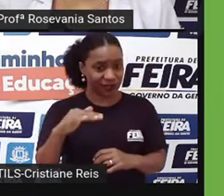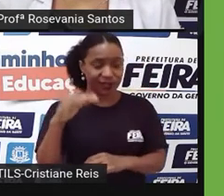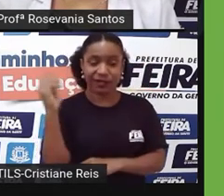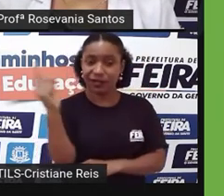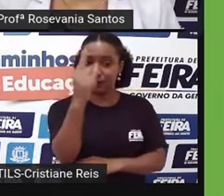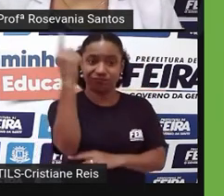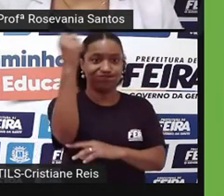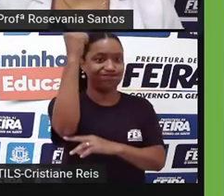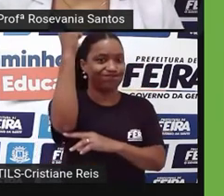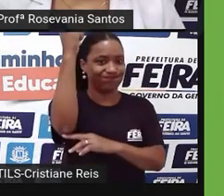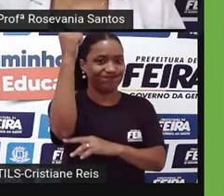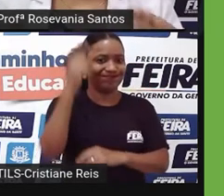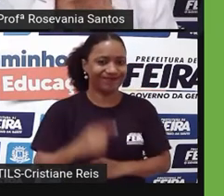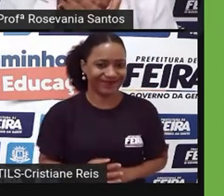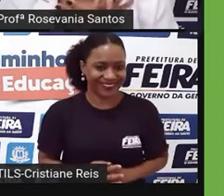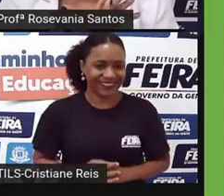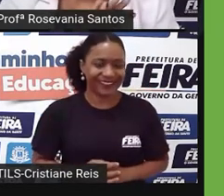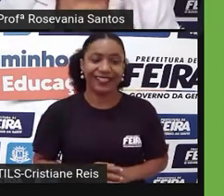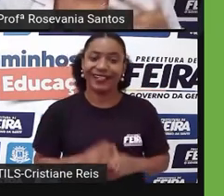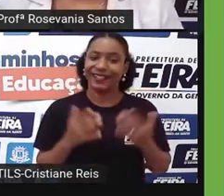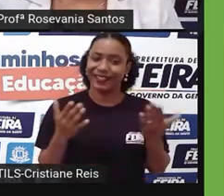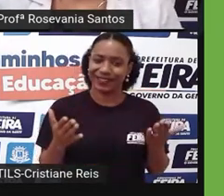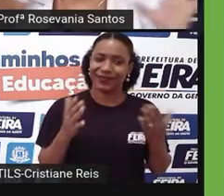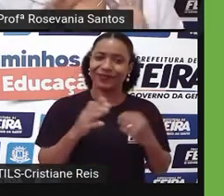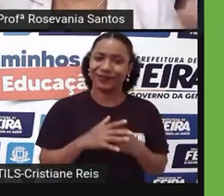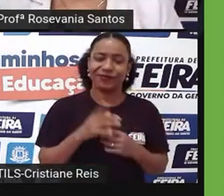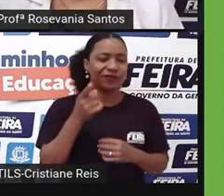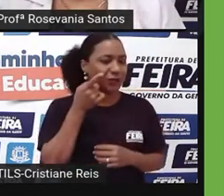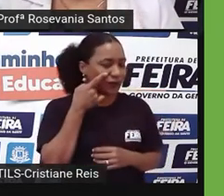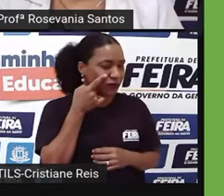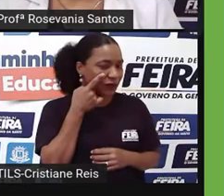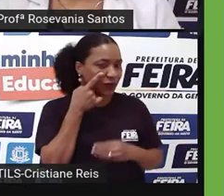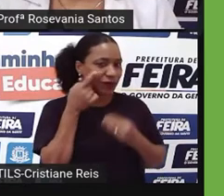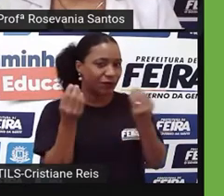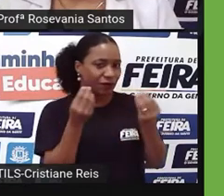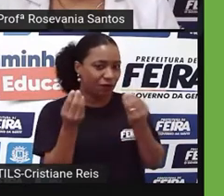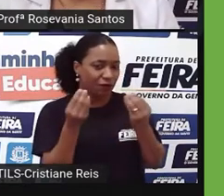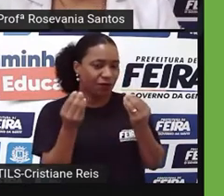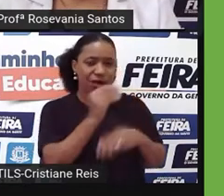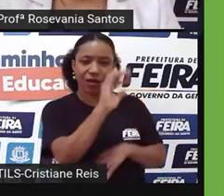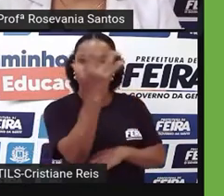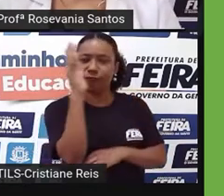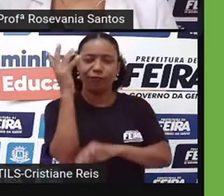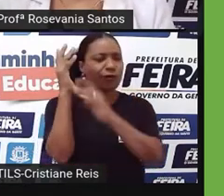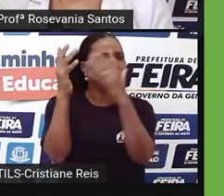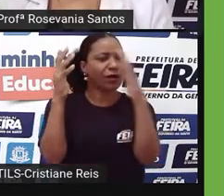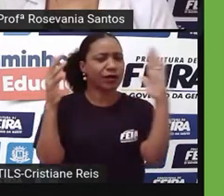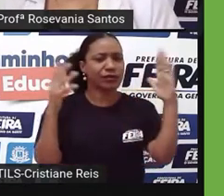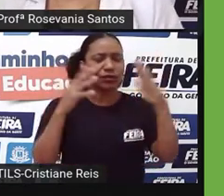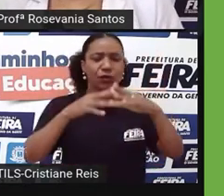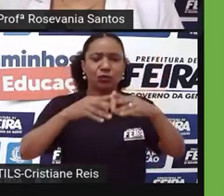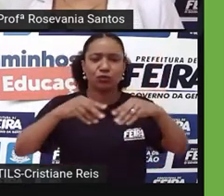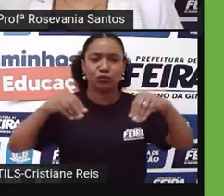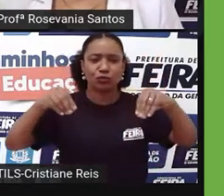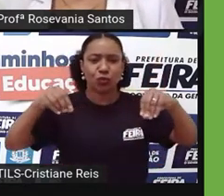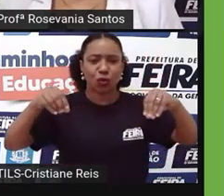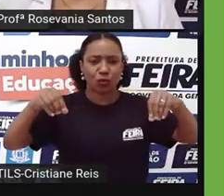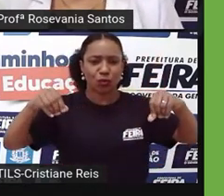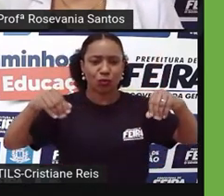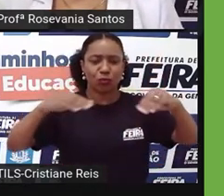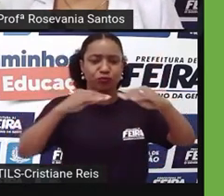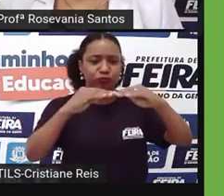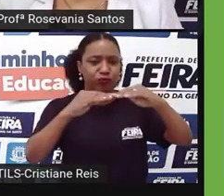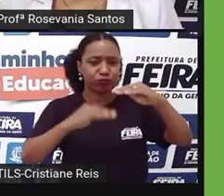Bom, aí, bora ver agora, tipo, como se fosse um perfil, né, um corte lá da floresta. Como é que é isso, né? Então, eu tenho